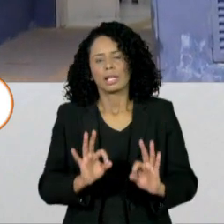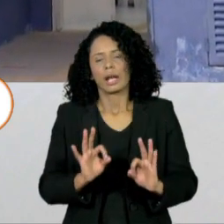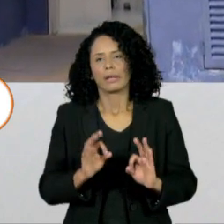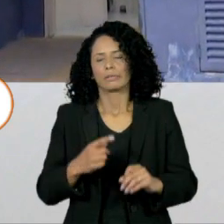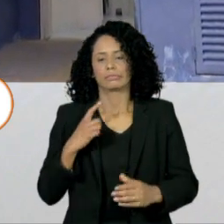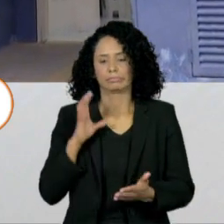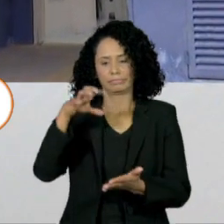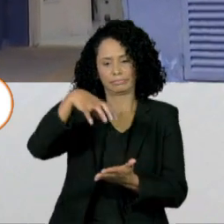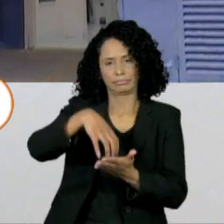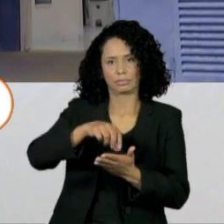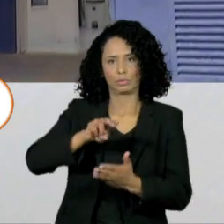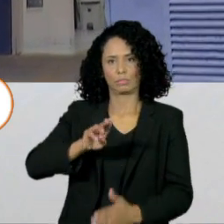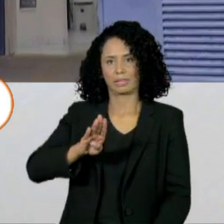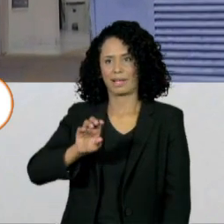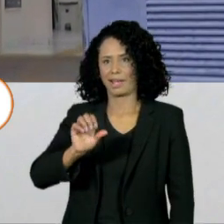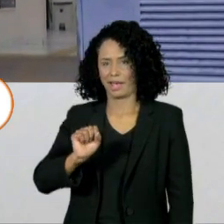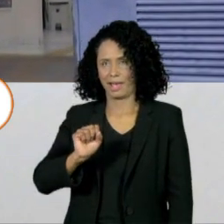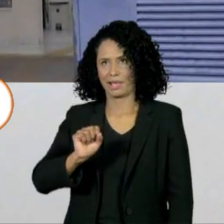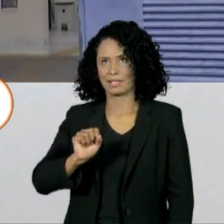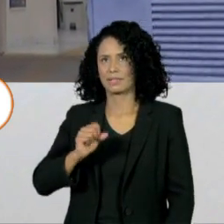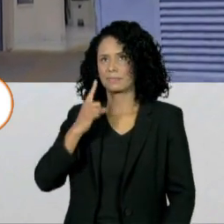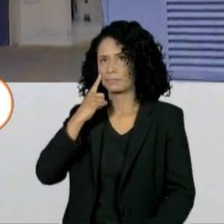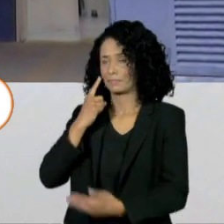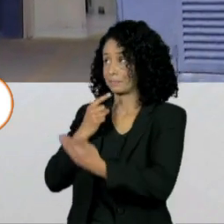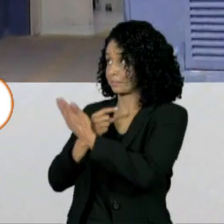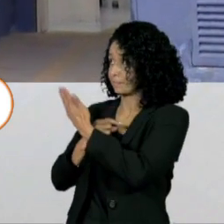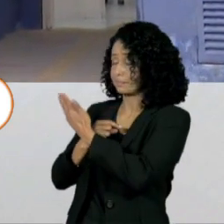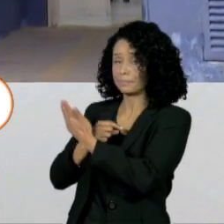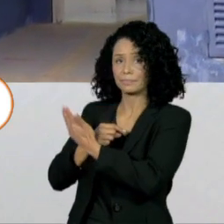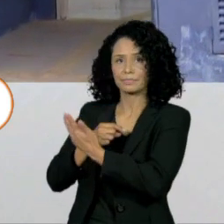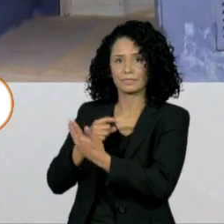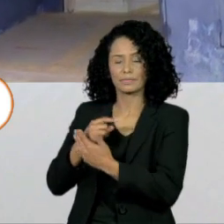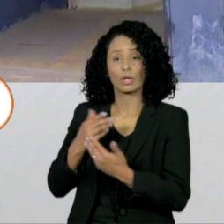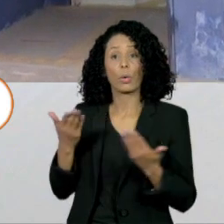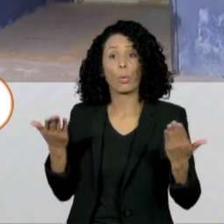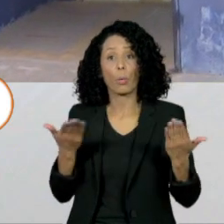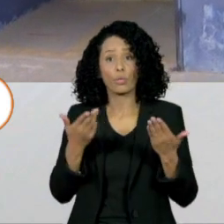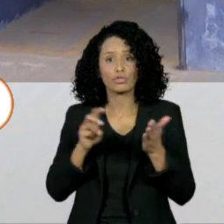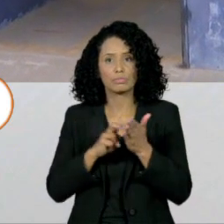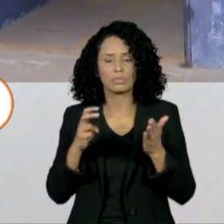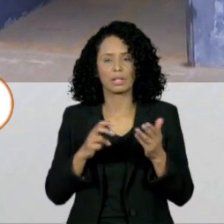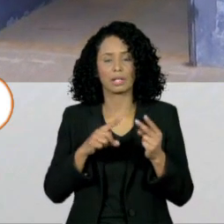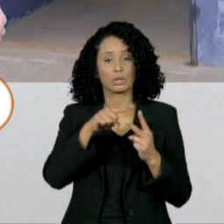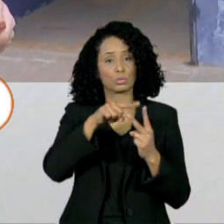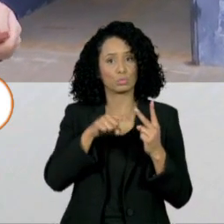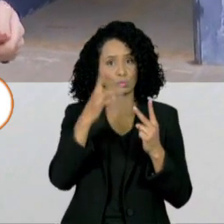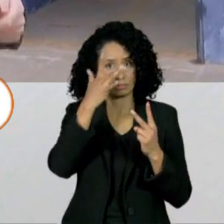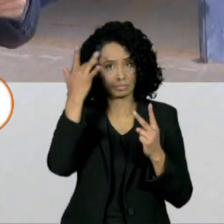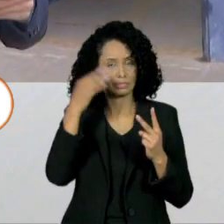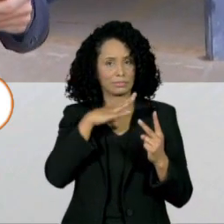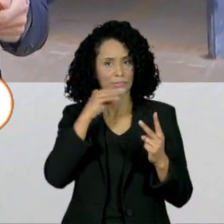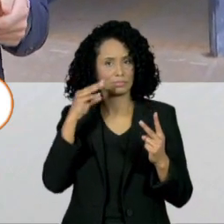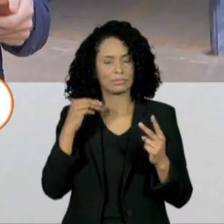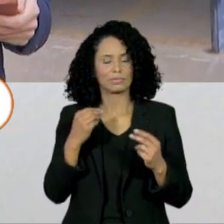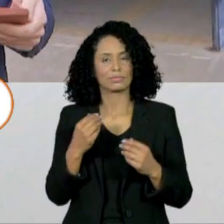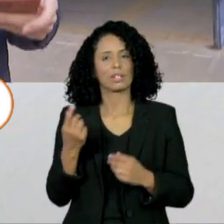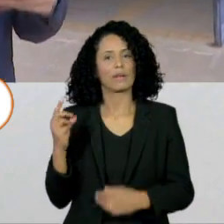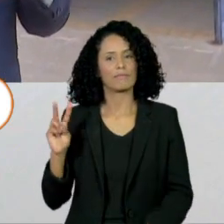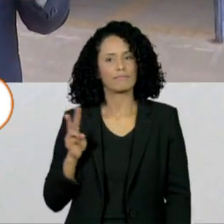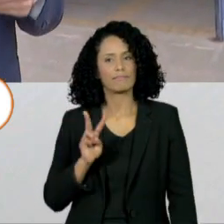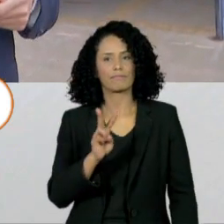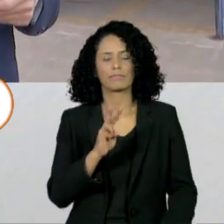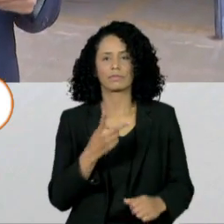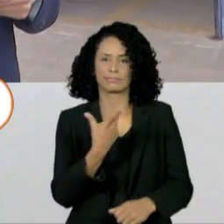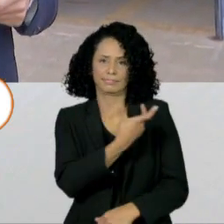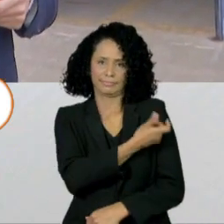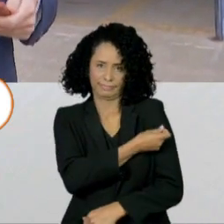Anastácio. Cheguei aqui, logo pela manhã já encontrei uma dupla de adolescentes que veio se vacinar contra a Covid-19, mas a gente sabe